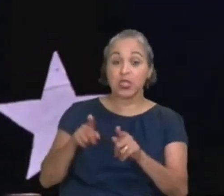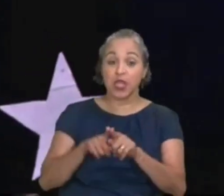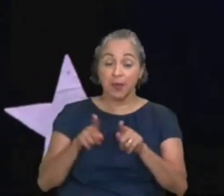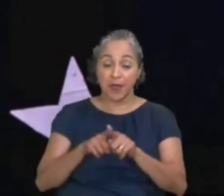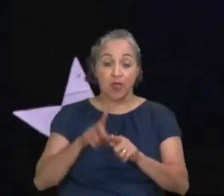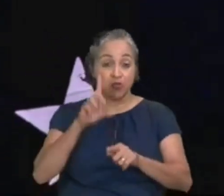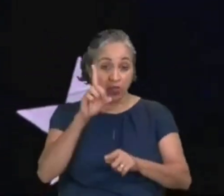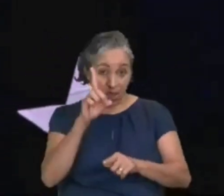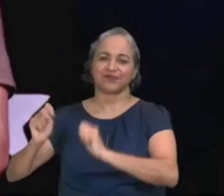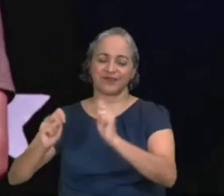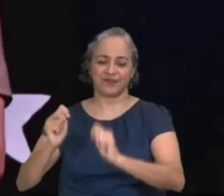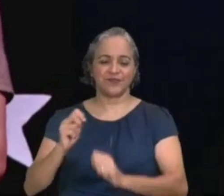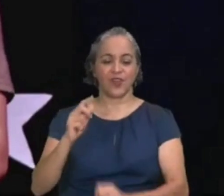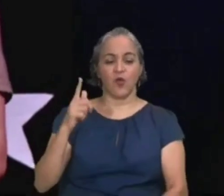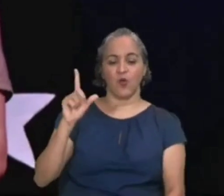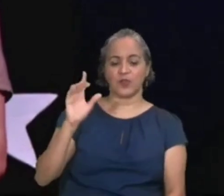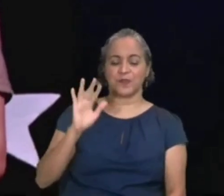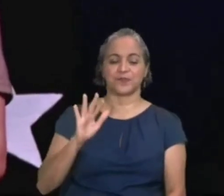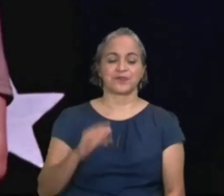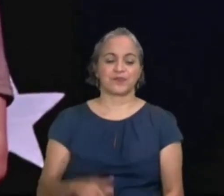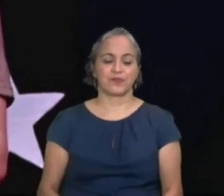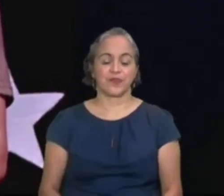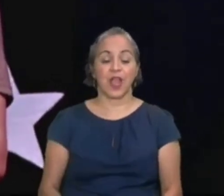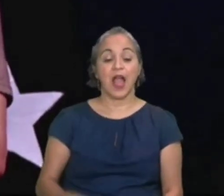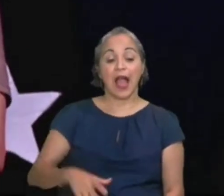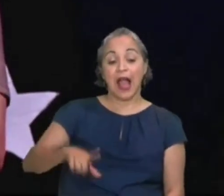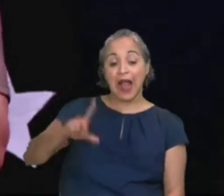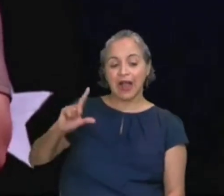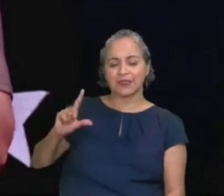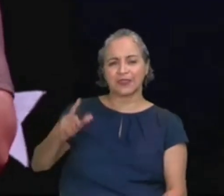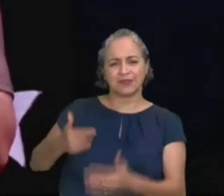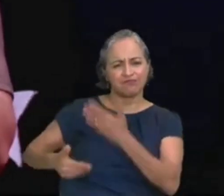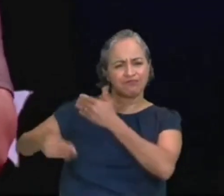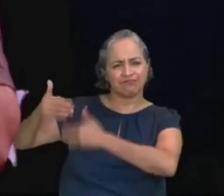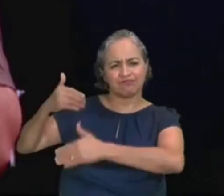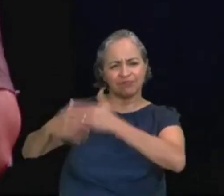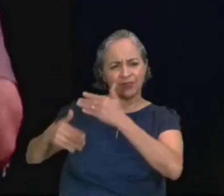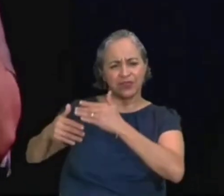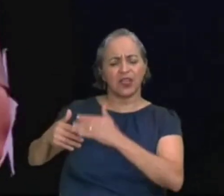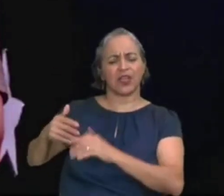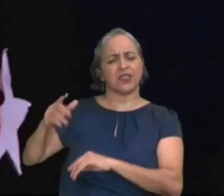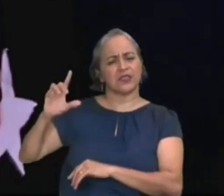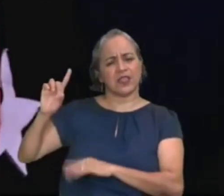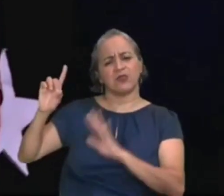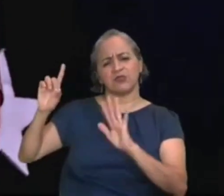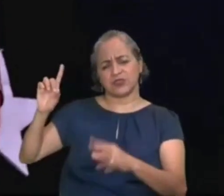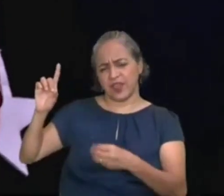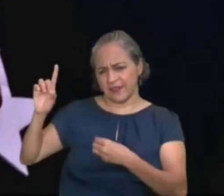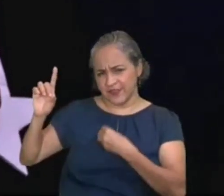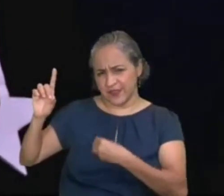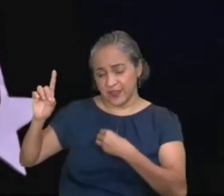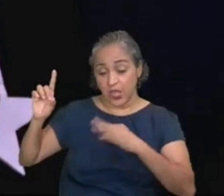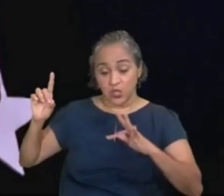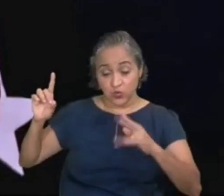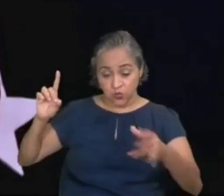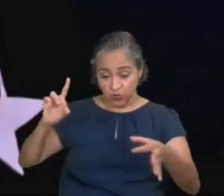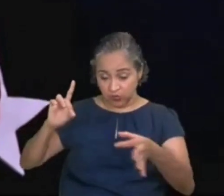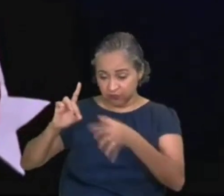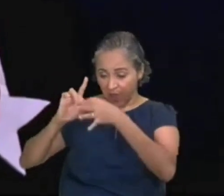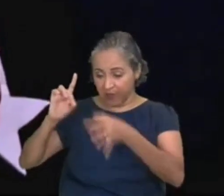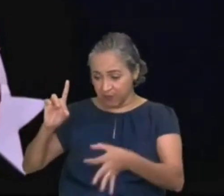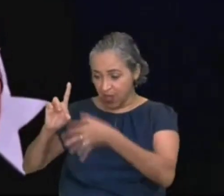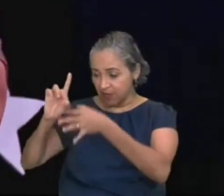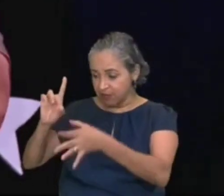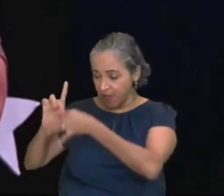sustentador. Antes de tudo, Ele já existia. E por estarem unidas com Ele, todas as coisas são conservadas